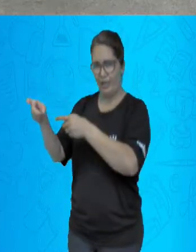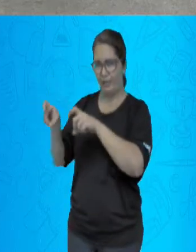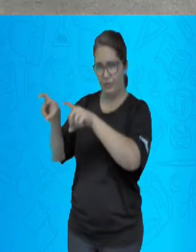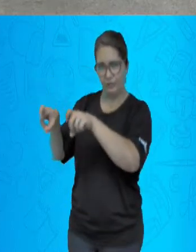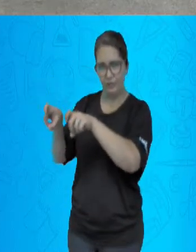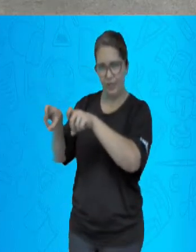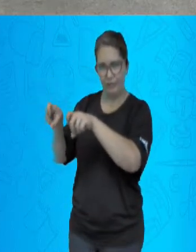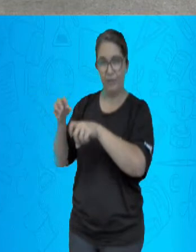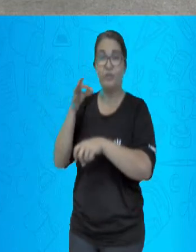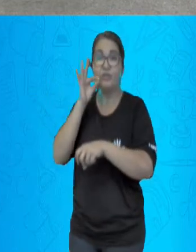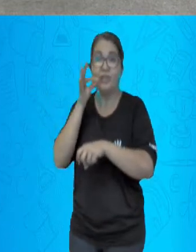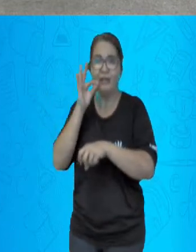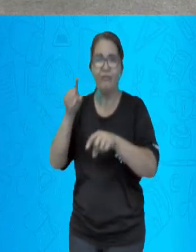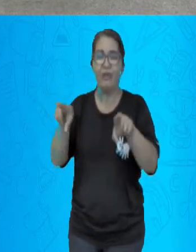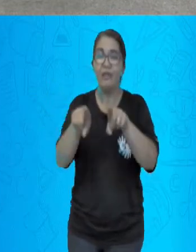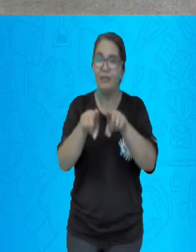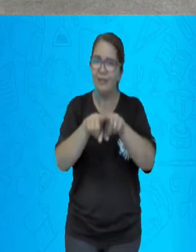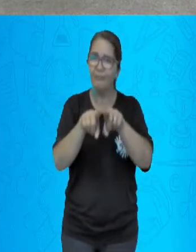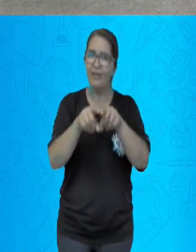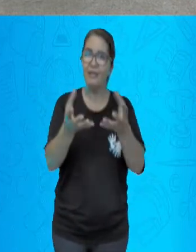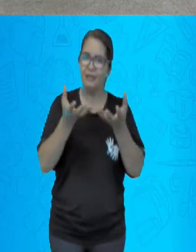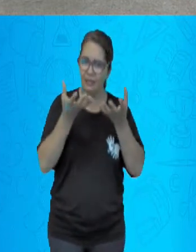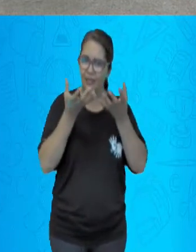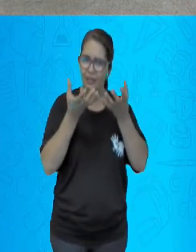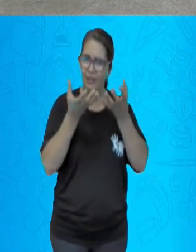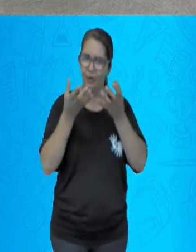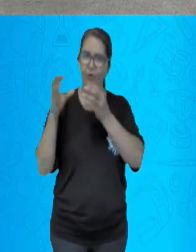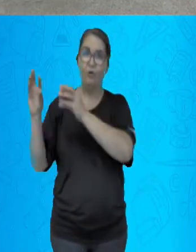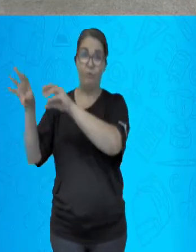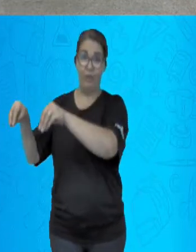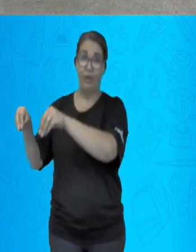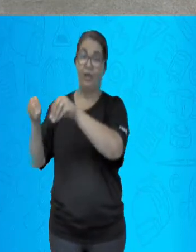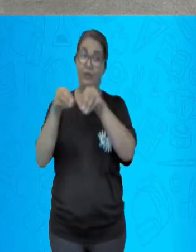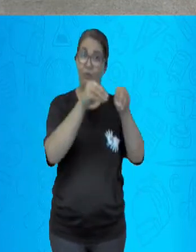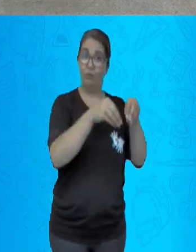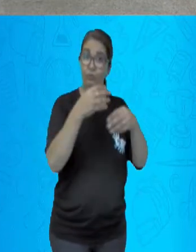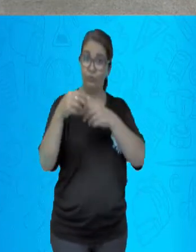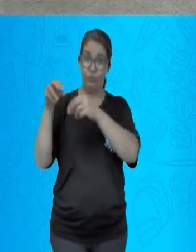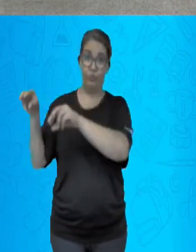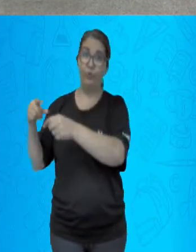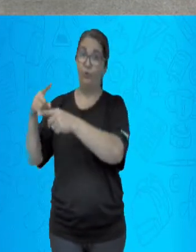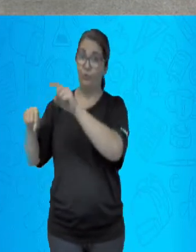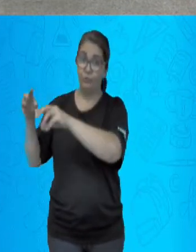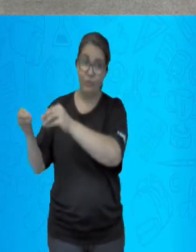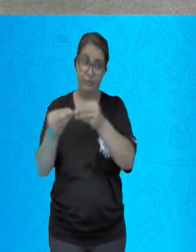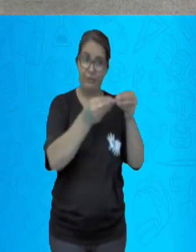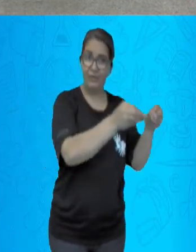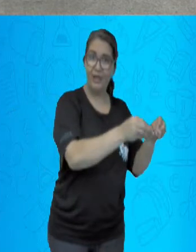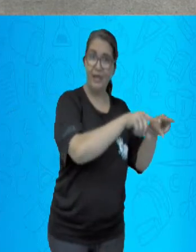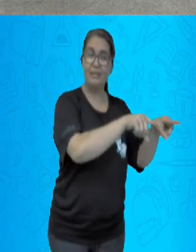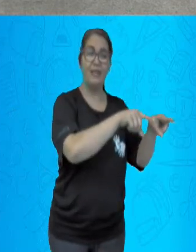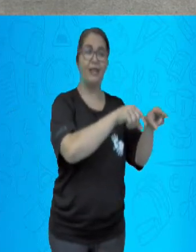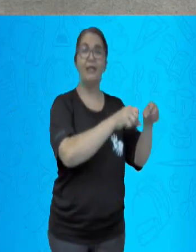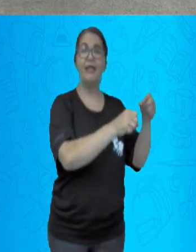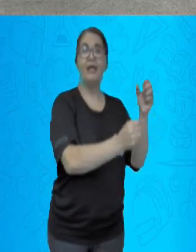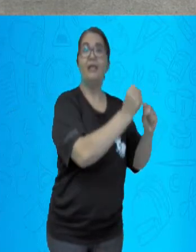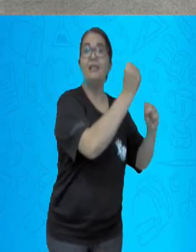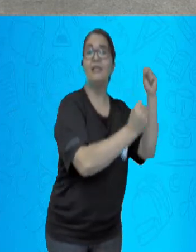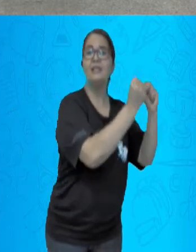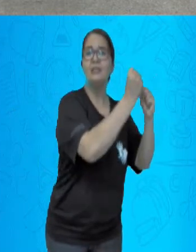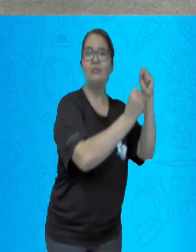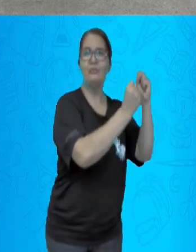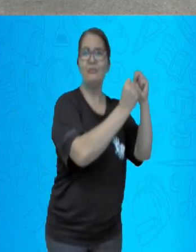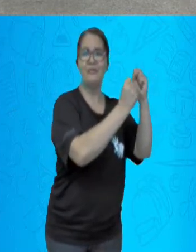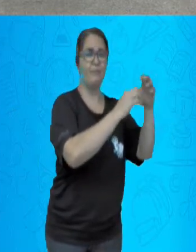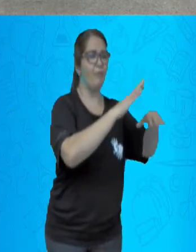estavam relacionados a produção têxtil, bebidas e alimentos, que